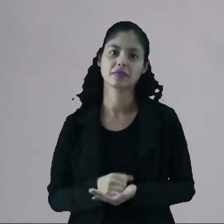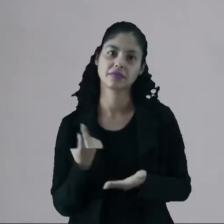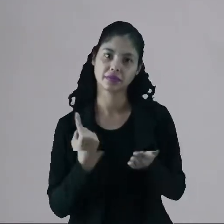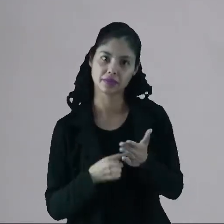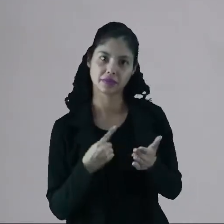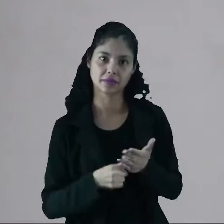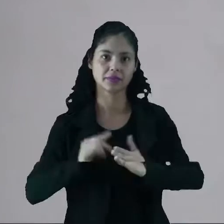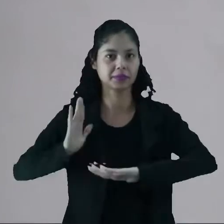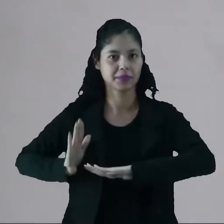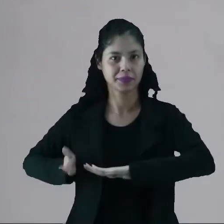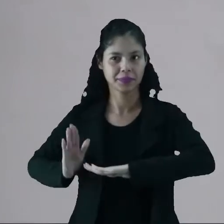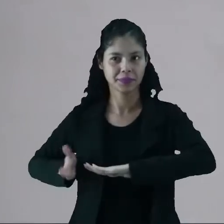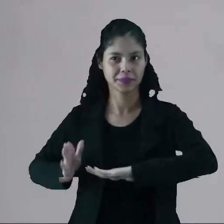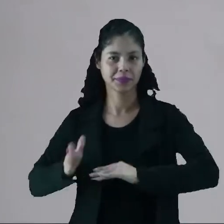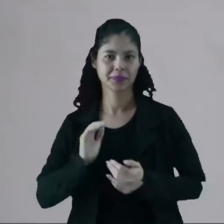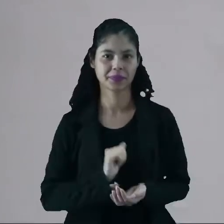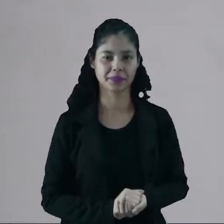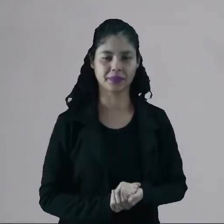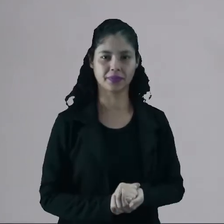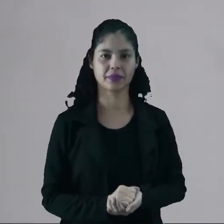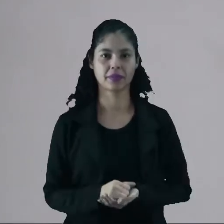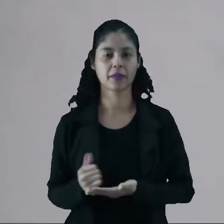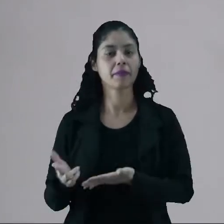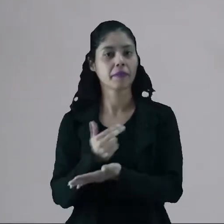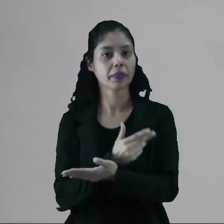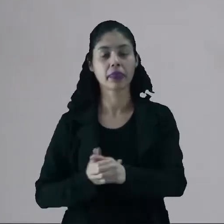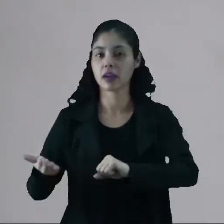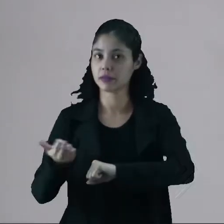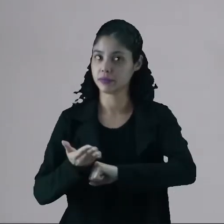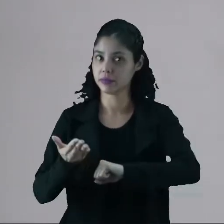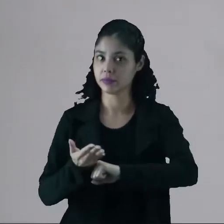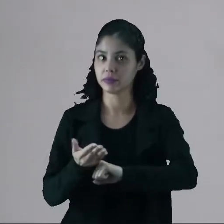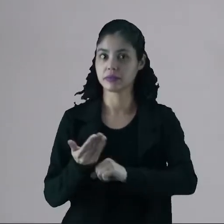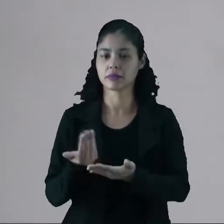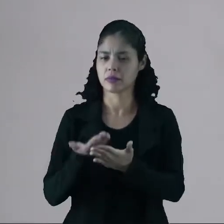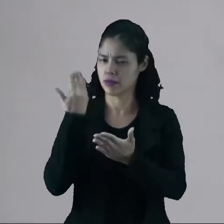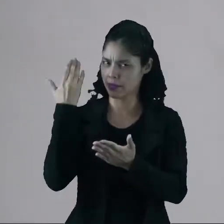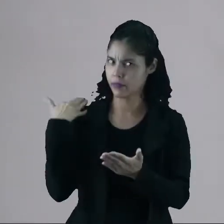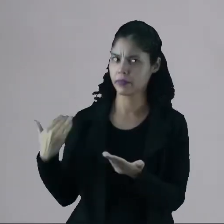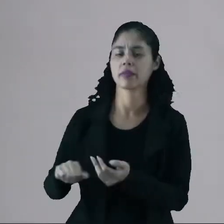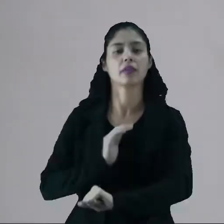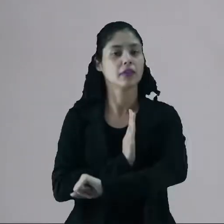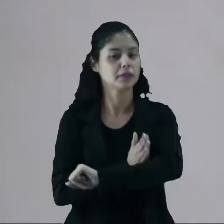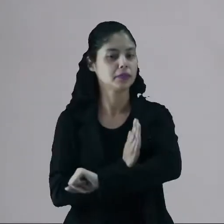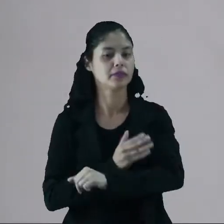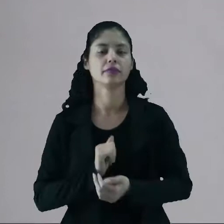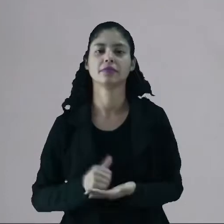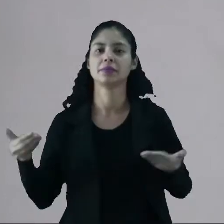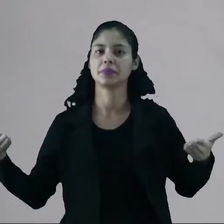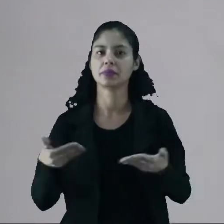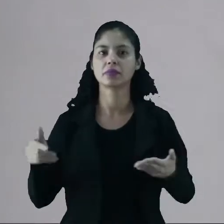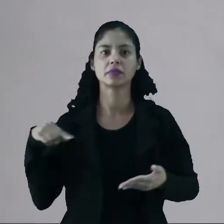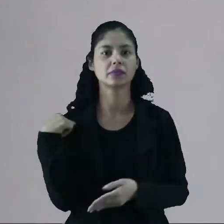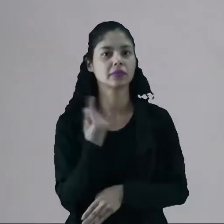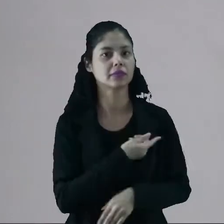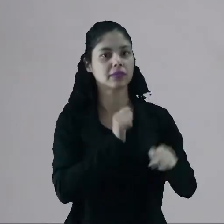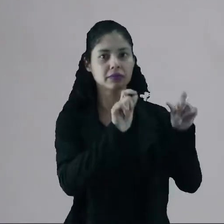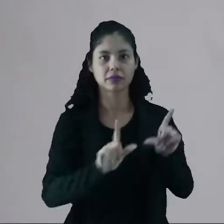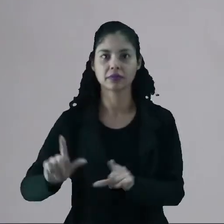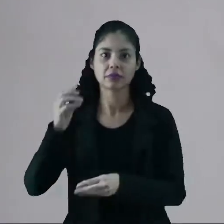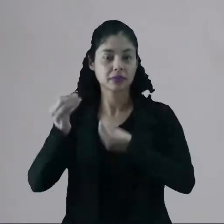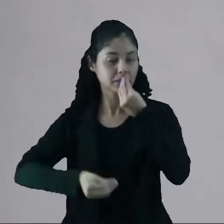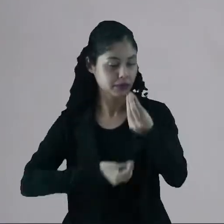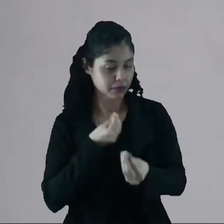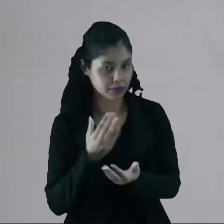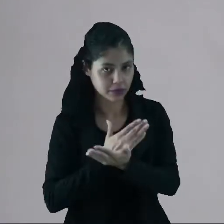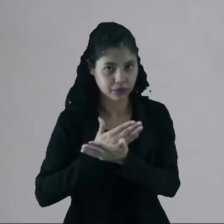considera a arte contemporânea. Então a arte moderna está nesse pedacinho lá de trás, da Idade Média, e nós vamos aqui acompanhar como